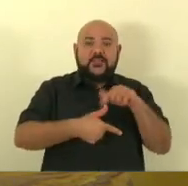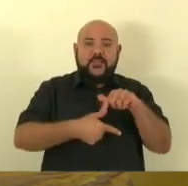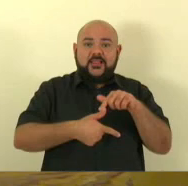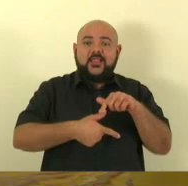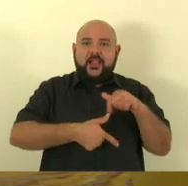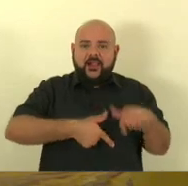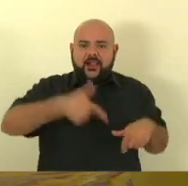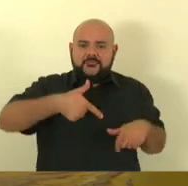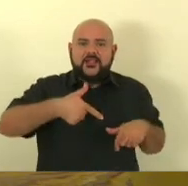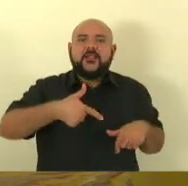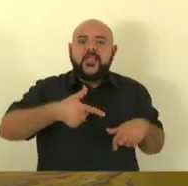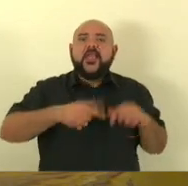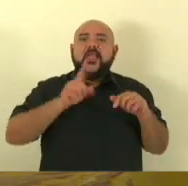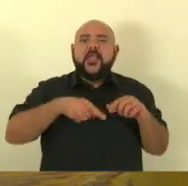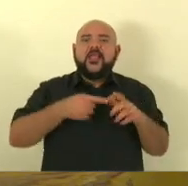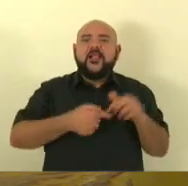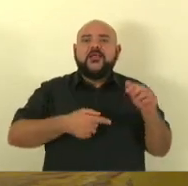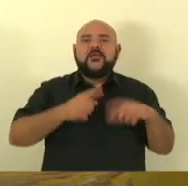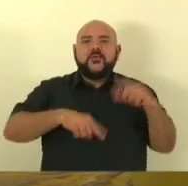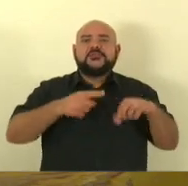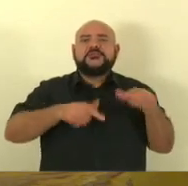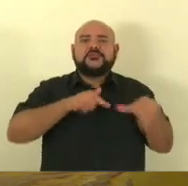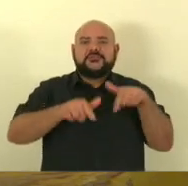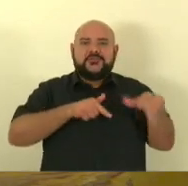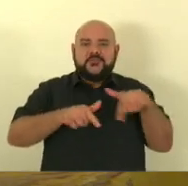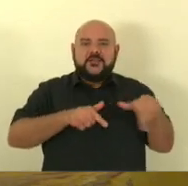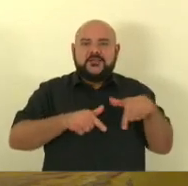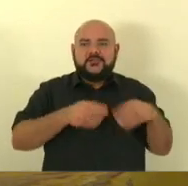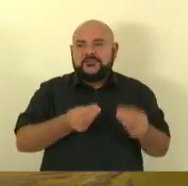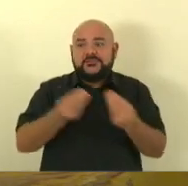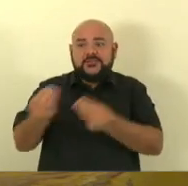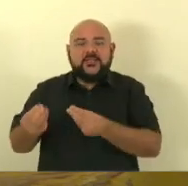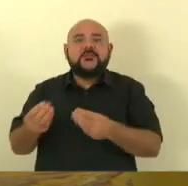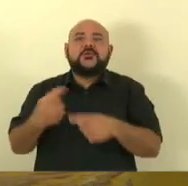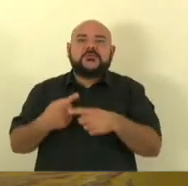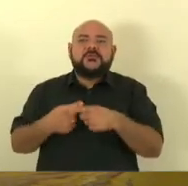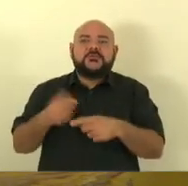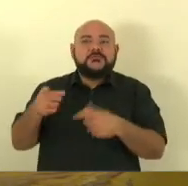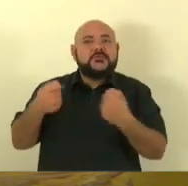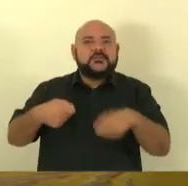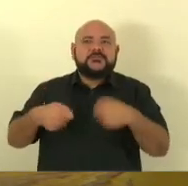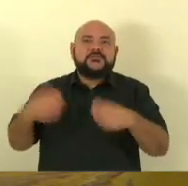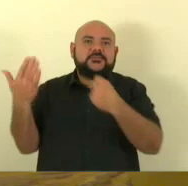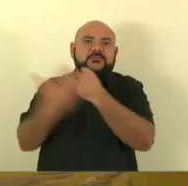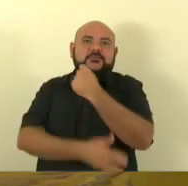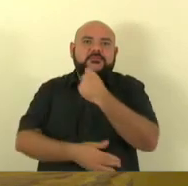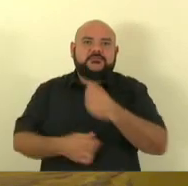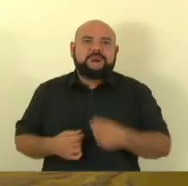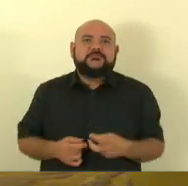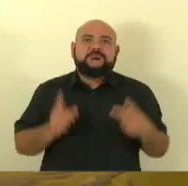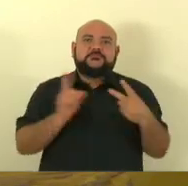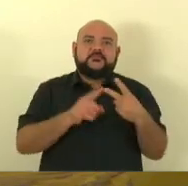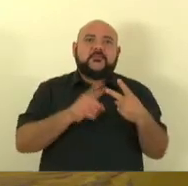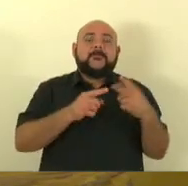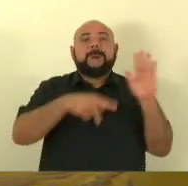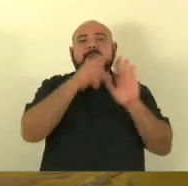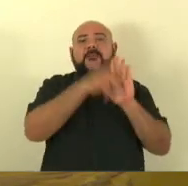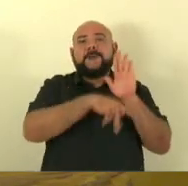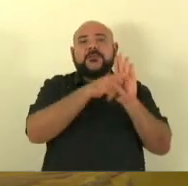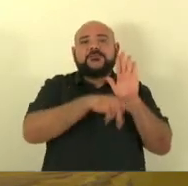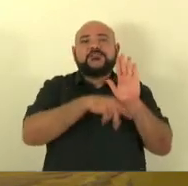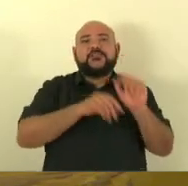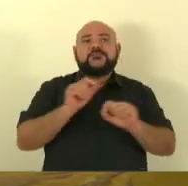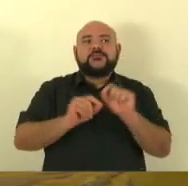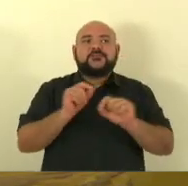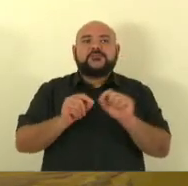proteger. O outro é o projeto da Grame Verde, que é o quê? É o